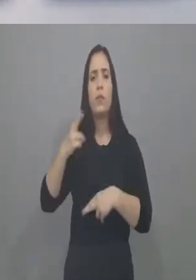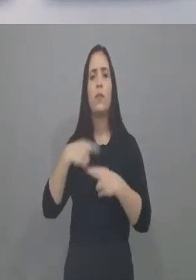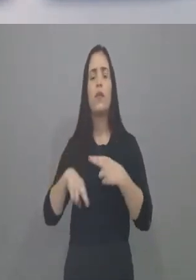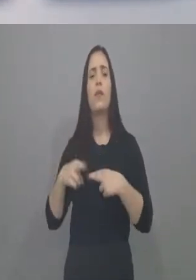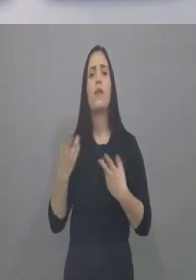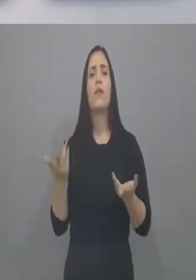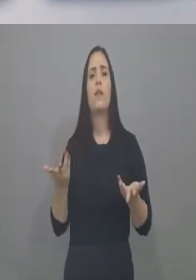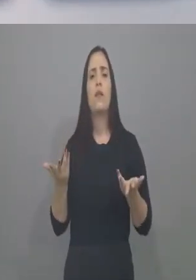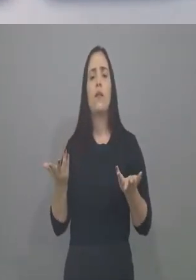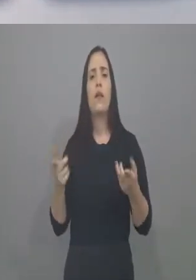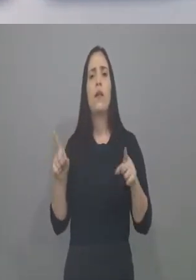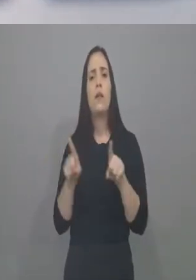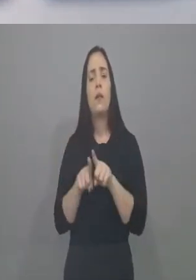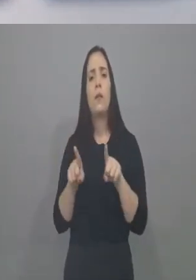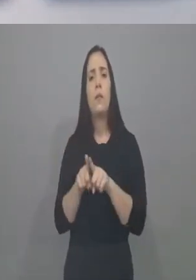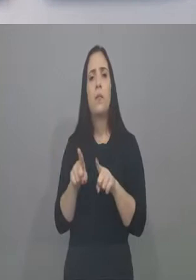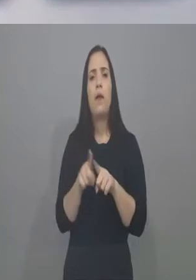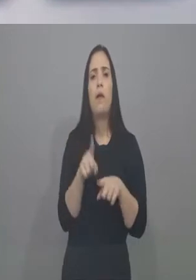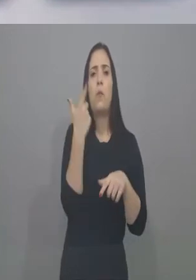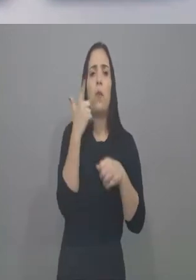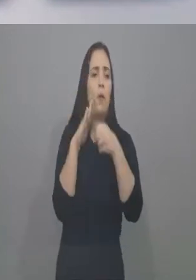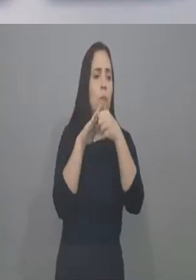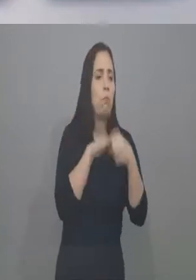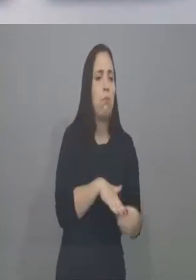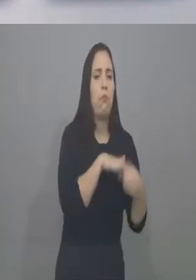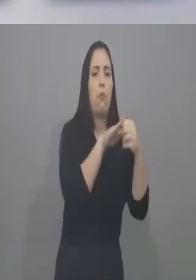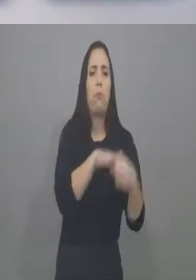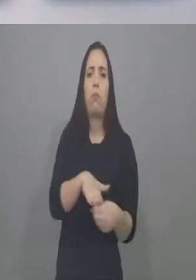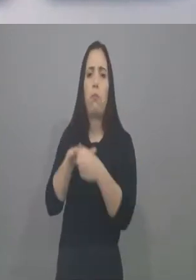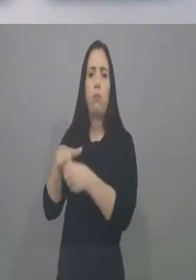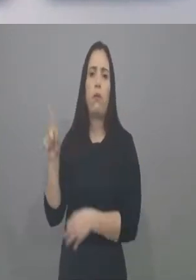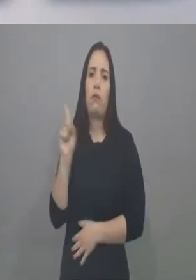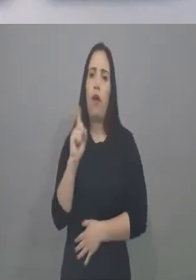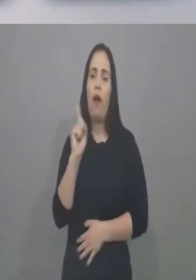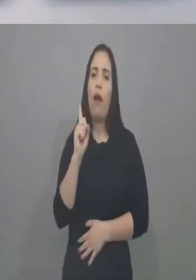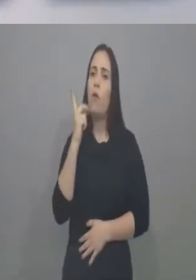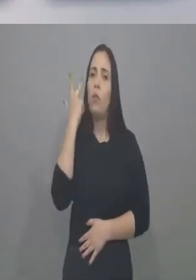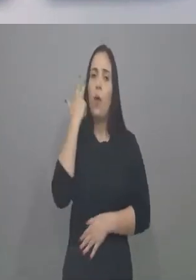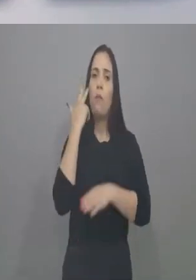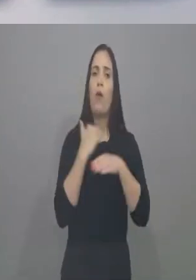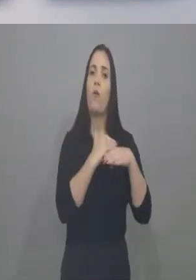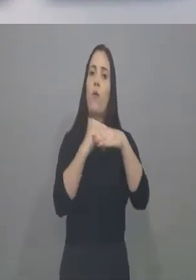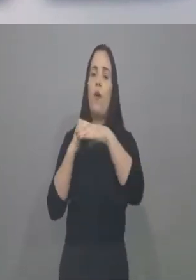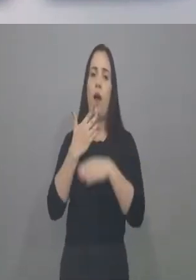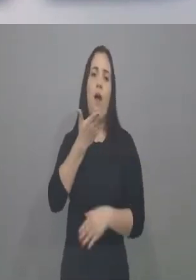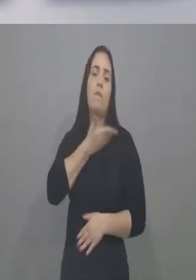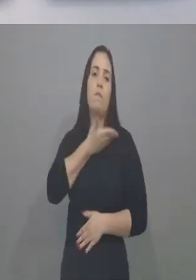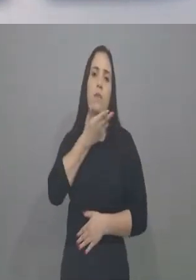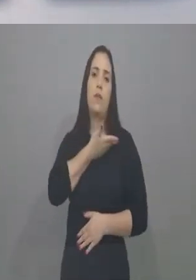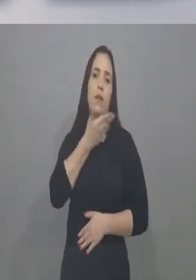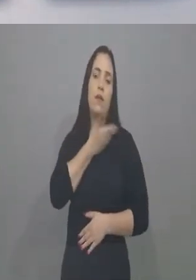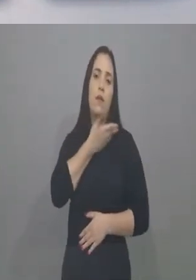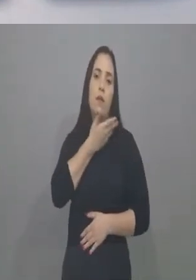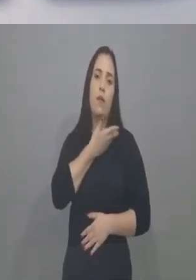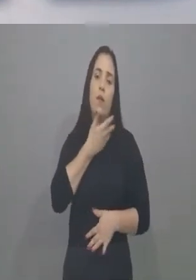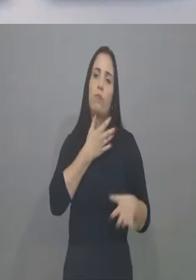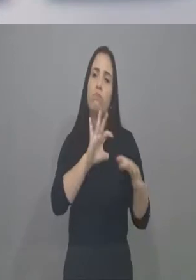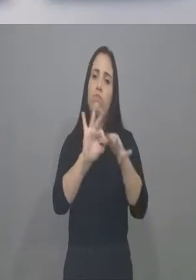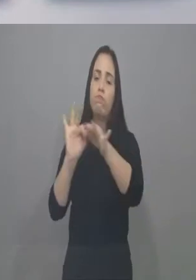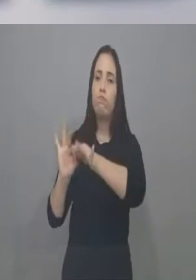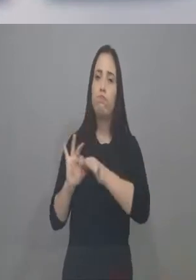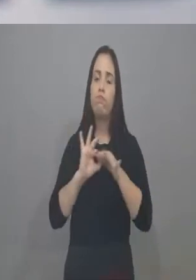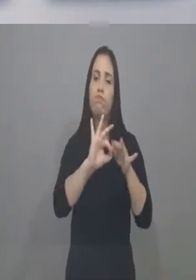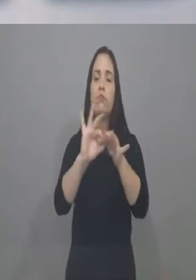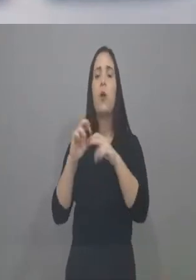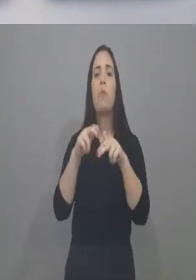e nem apagam a estrela do outro lar e têm uma amizade muito grande, tá certo? Então,